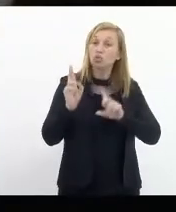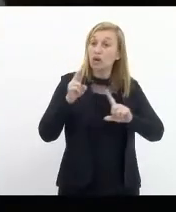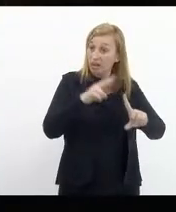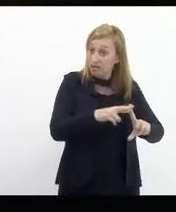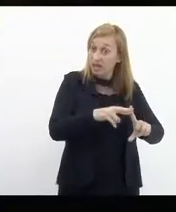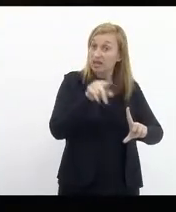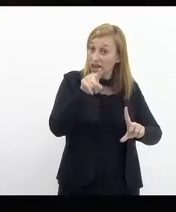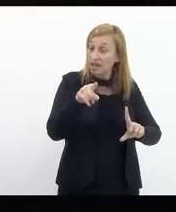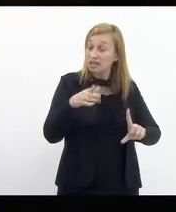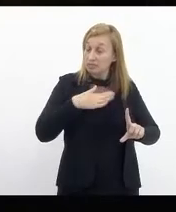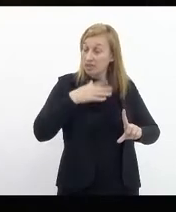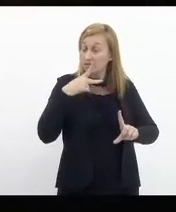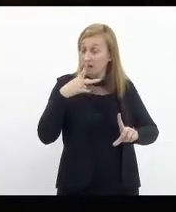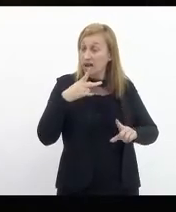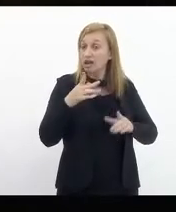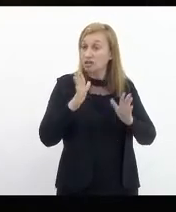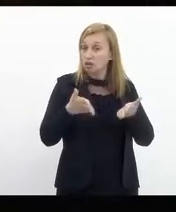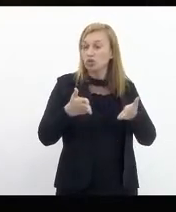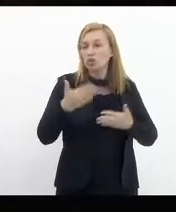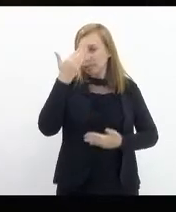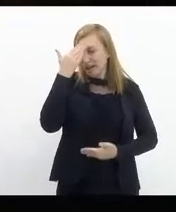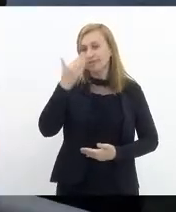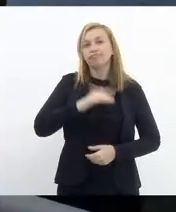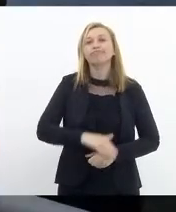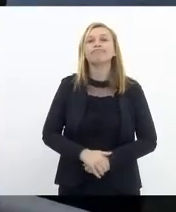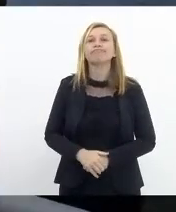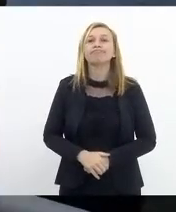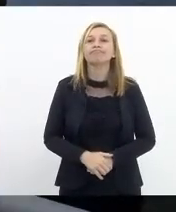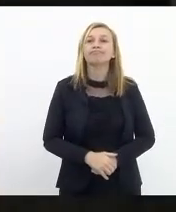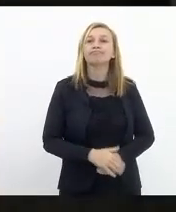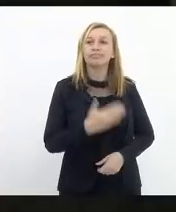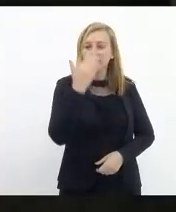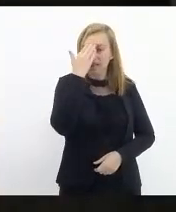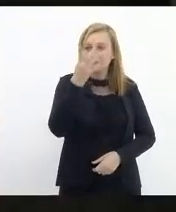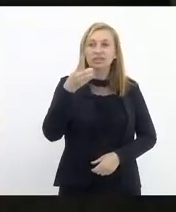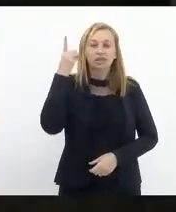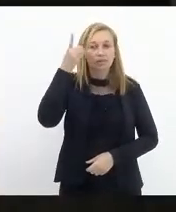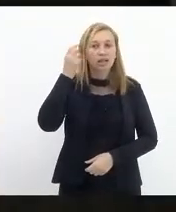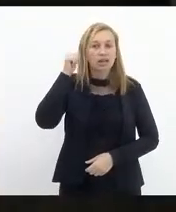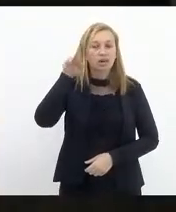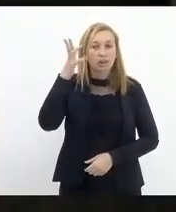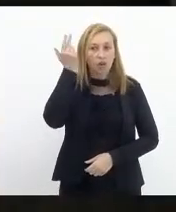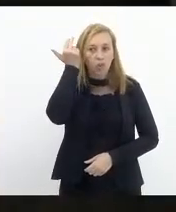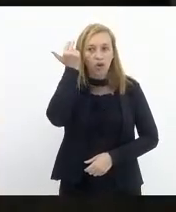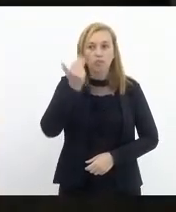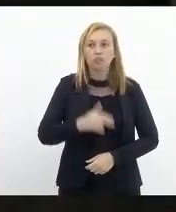a esta minha intervenção de hoje. Muito obrigado. Obrigado, deputado Eliomar.